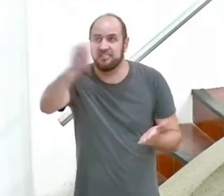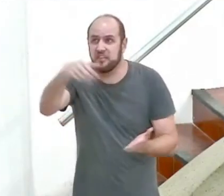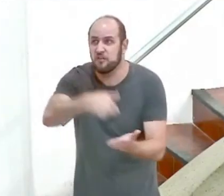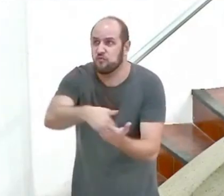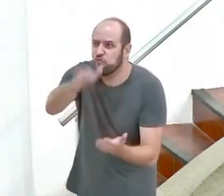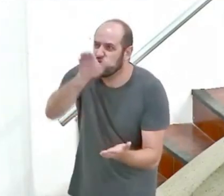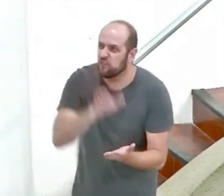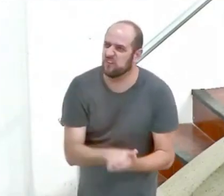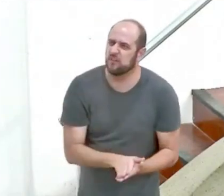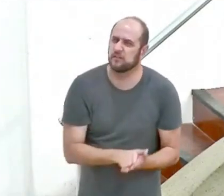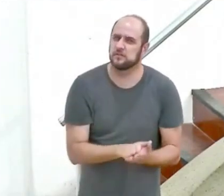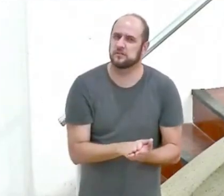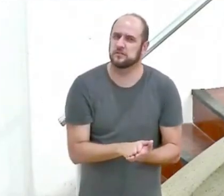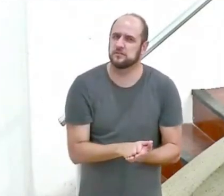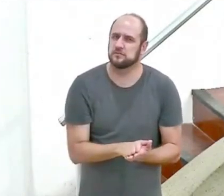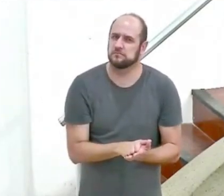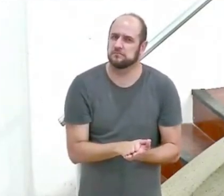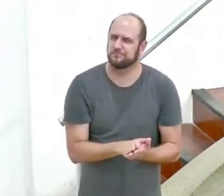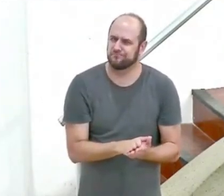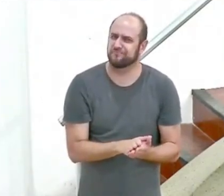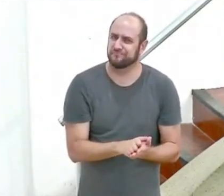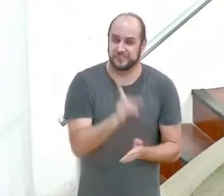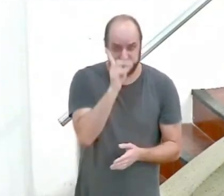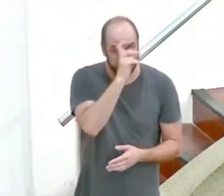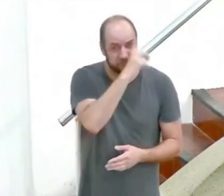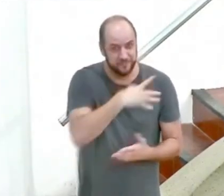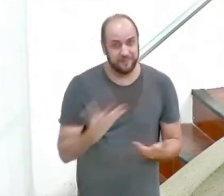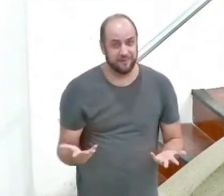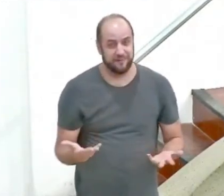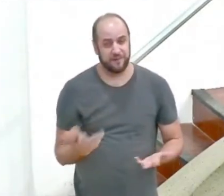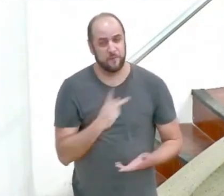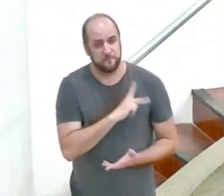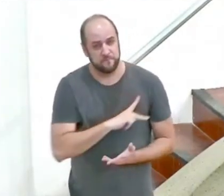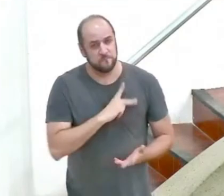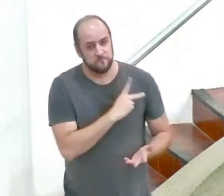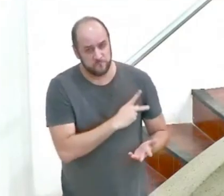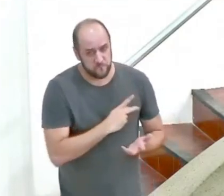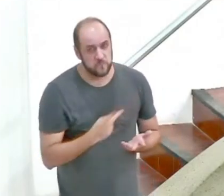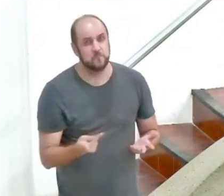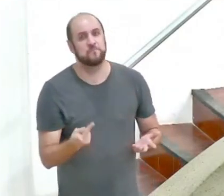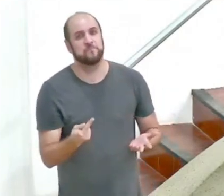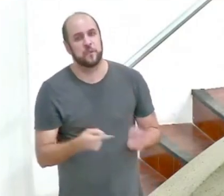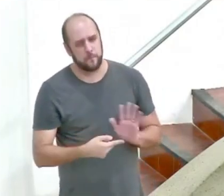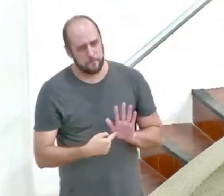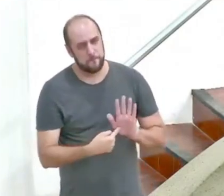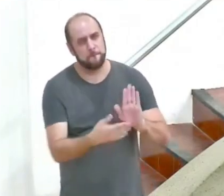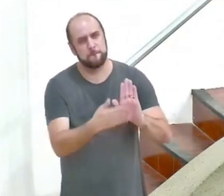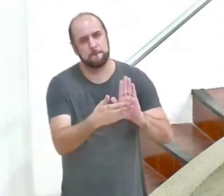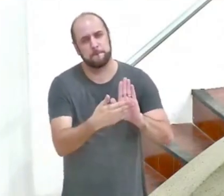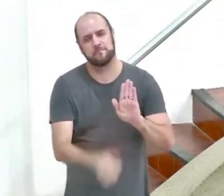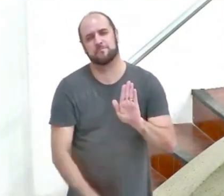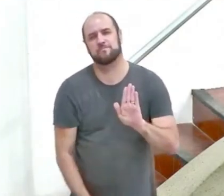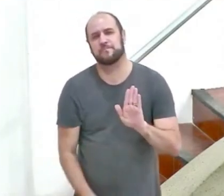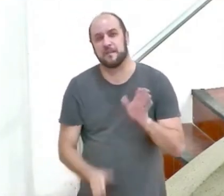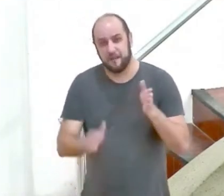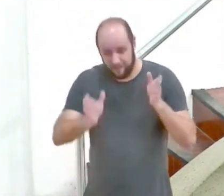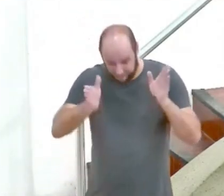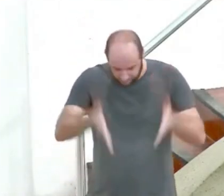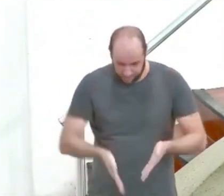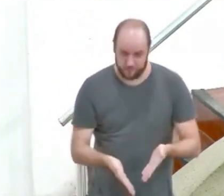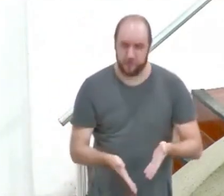difícil mas é assim que o apóstolo Paulo apresenta o Senhor na sua palavra neste momento